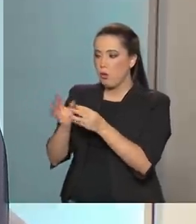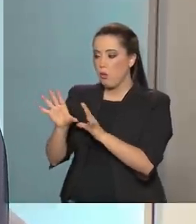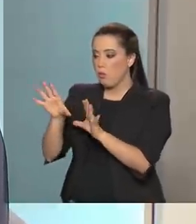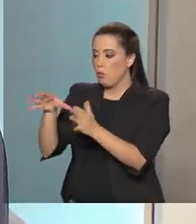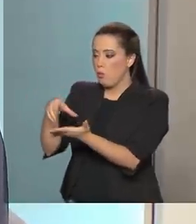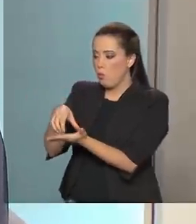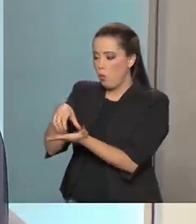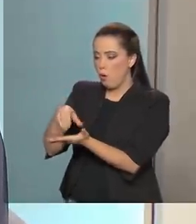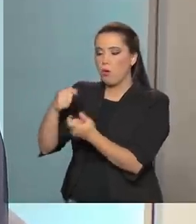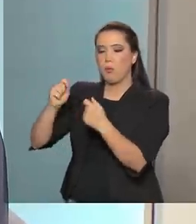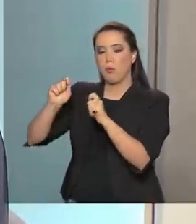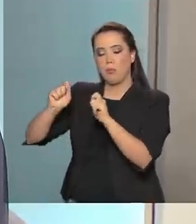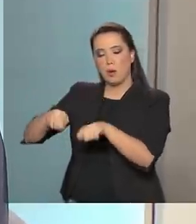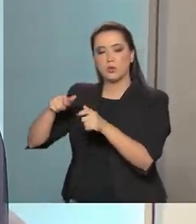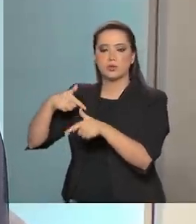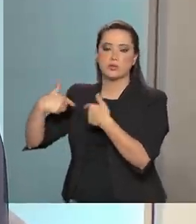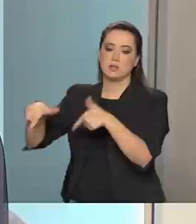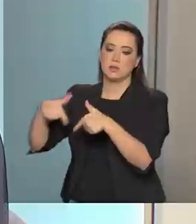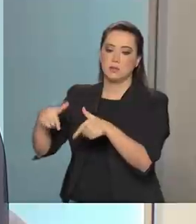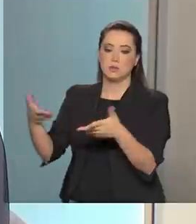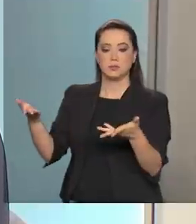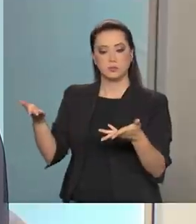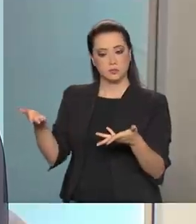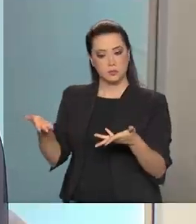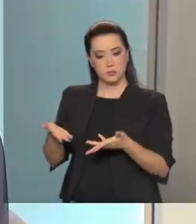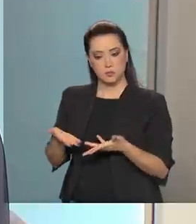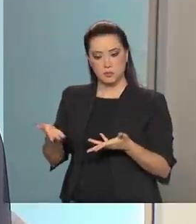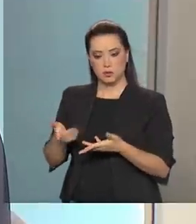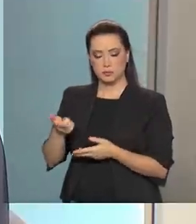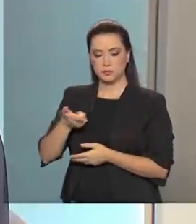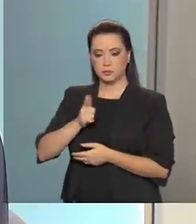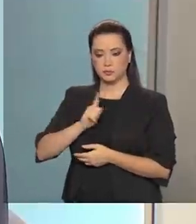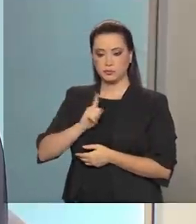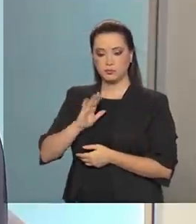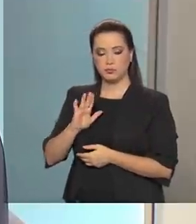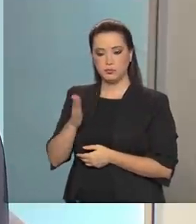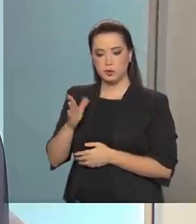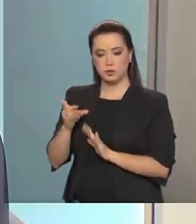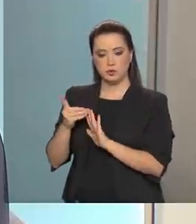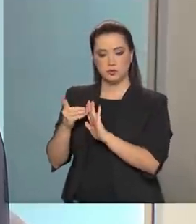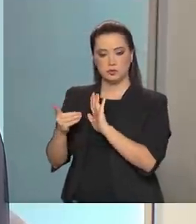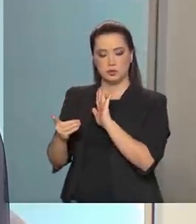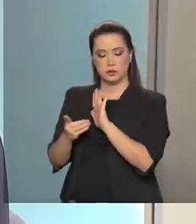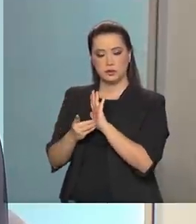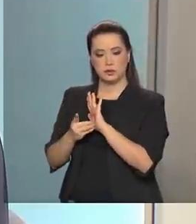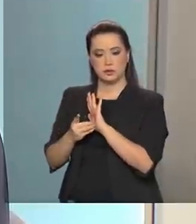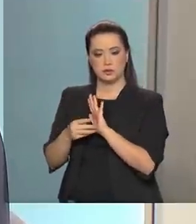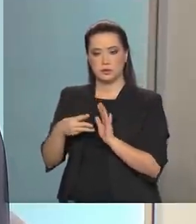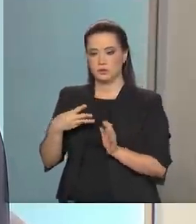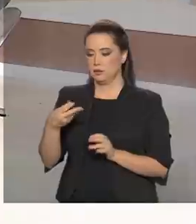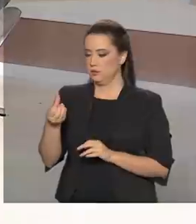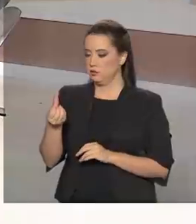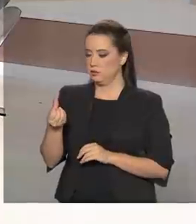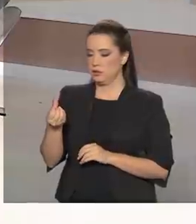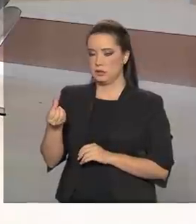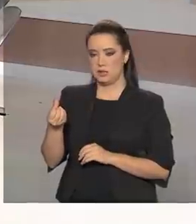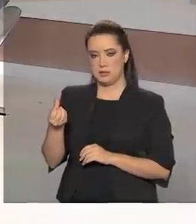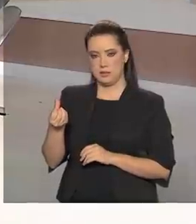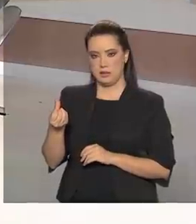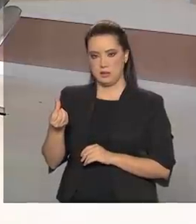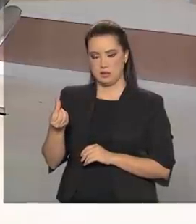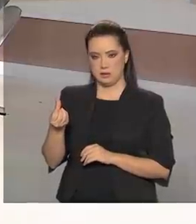Hoje, a Autoridade, ela tem, por decreto, 36 posições,